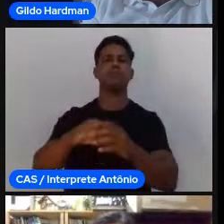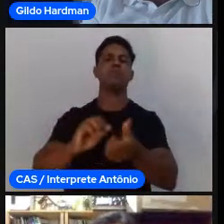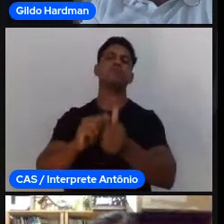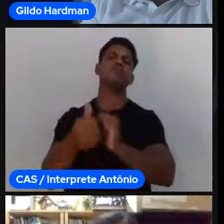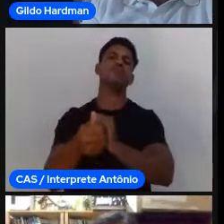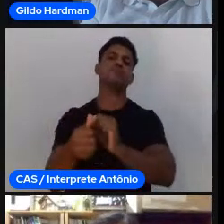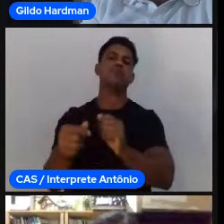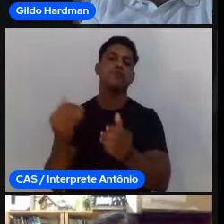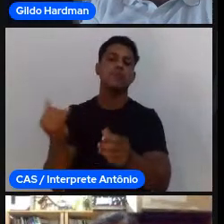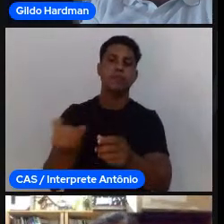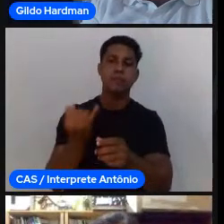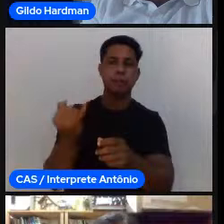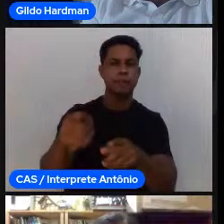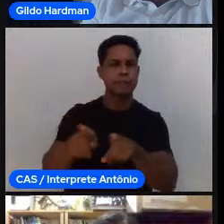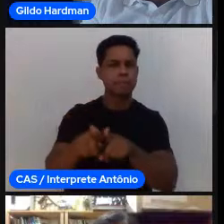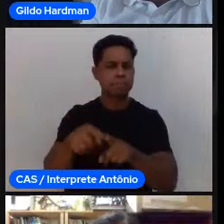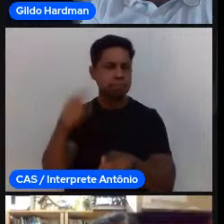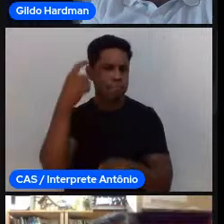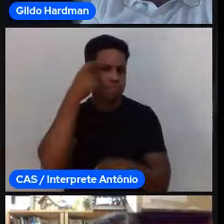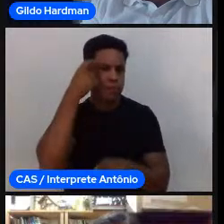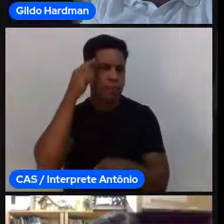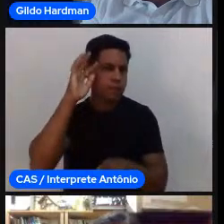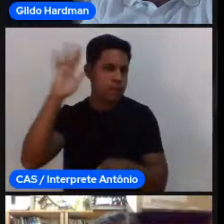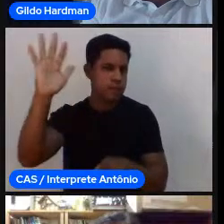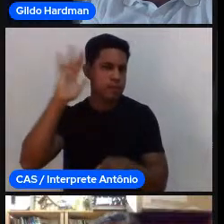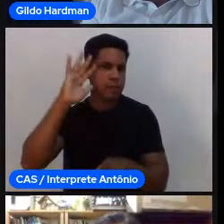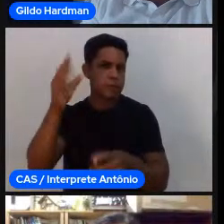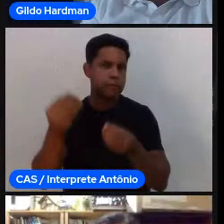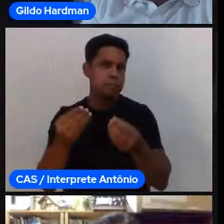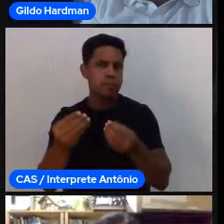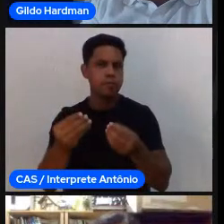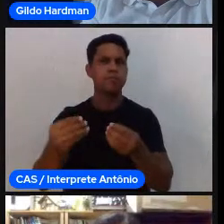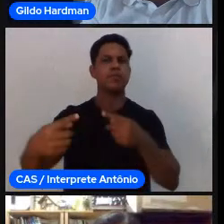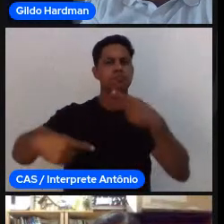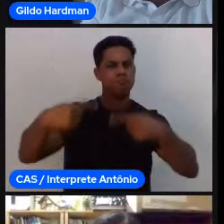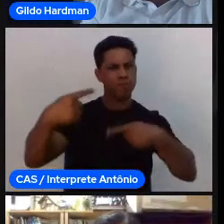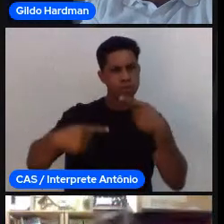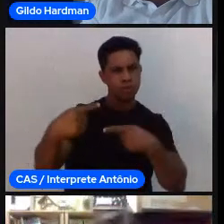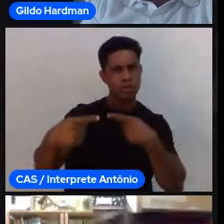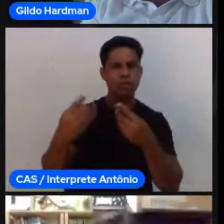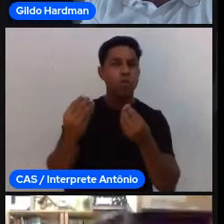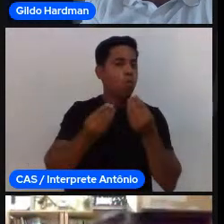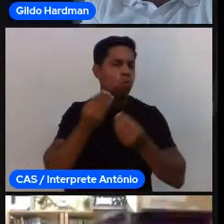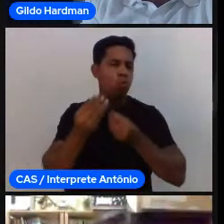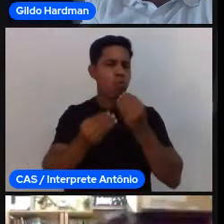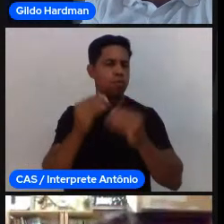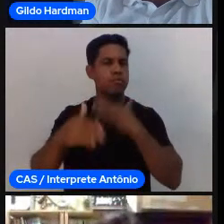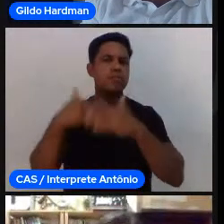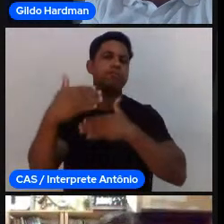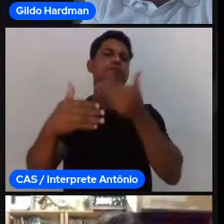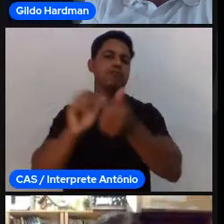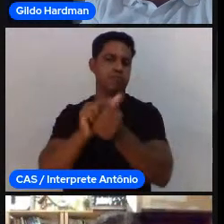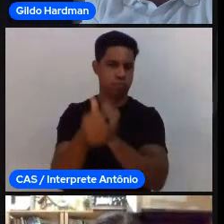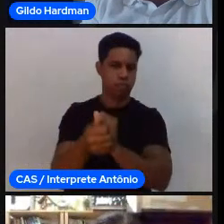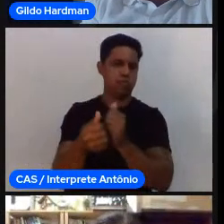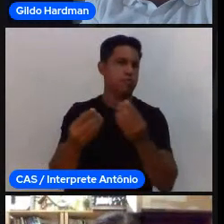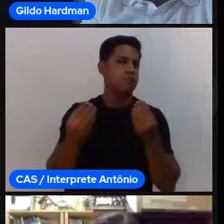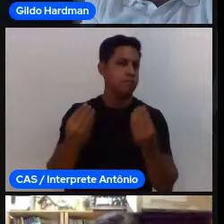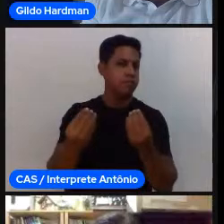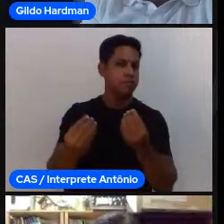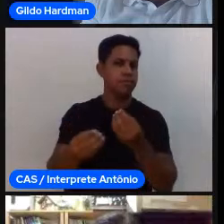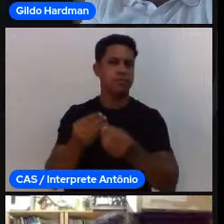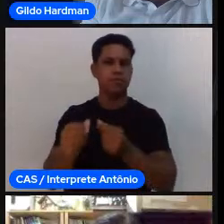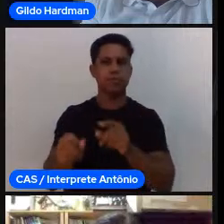pensar o esporte, para discutir o esporte, para fazer o esporte crescer, e ser uma experiência sempre melhor para as pessoas, a partir de evidências